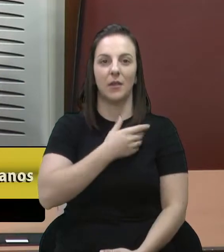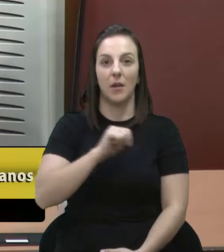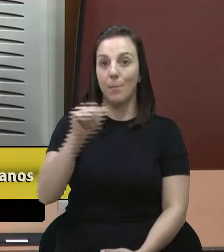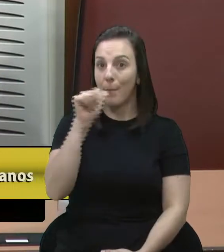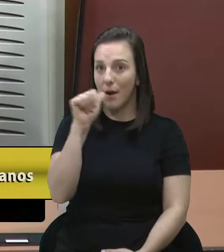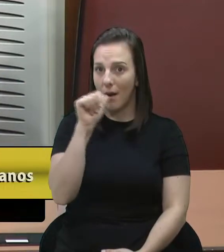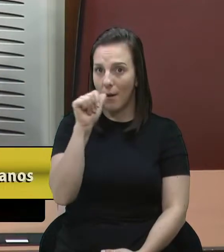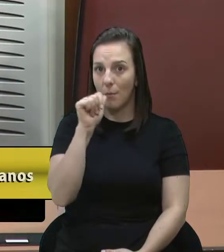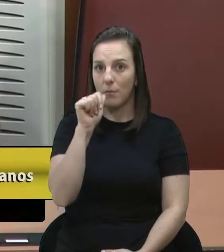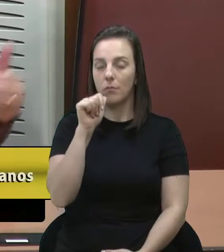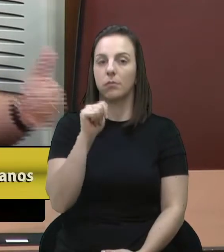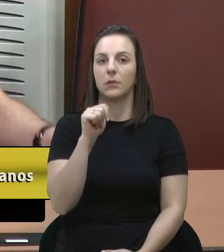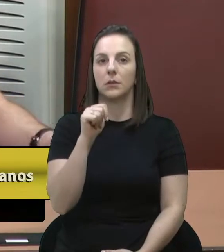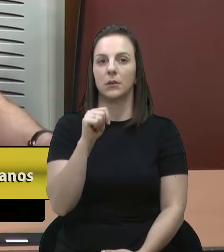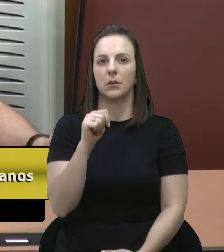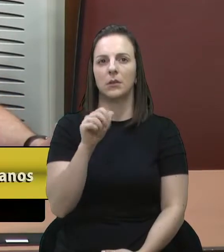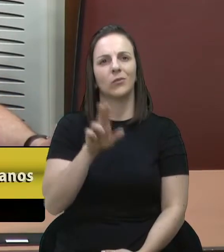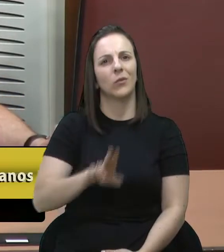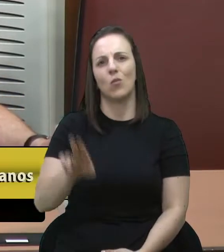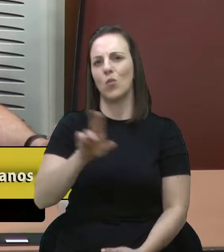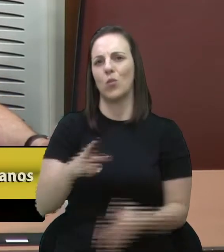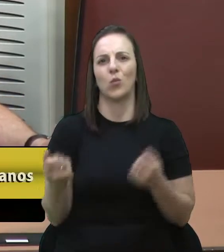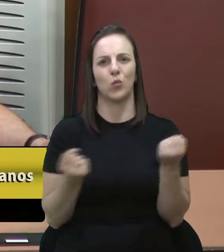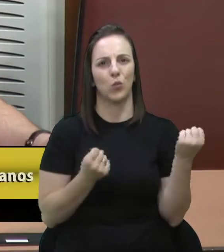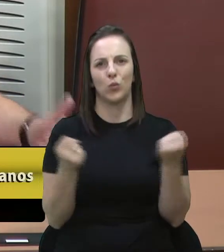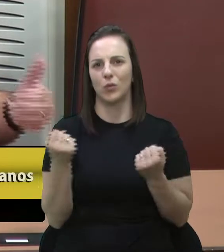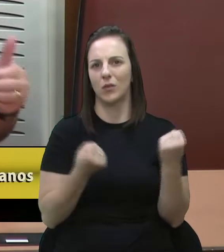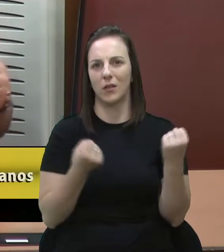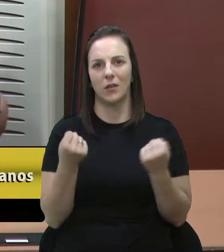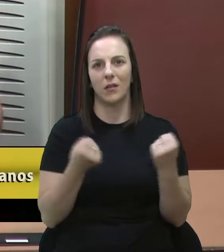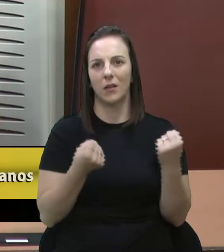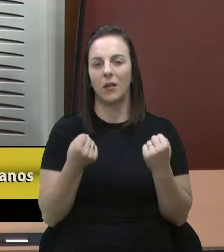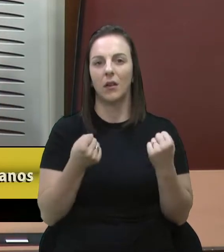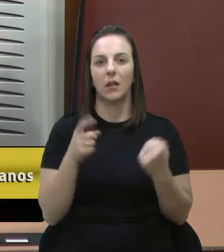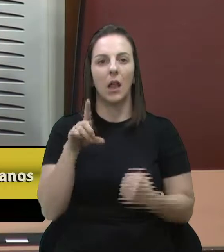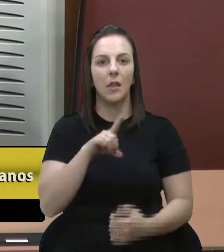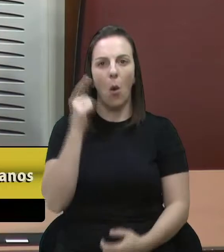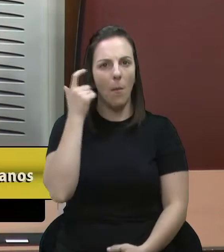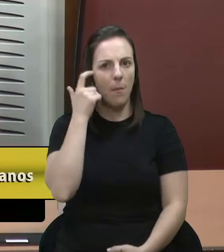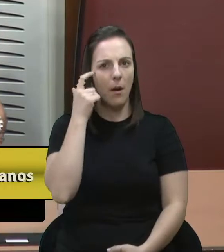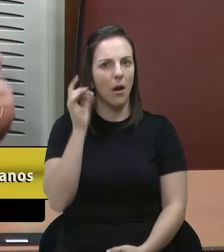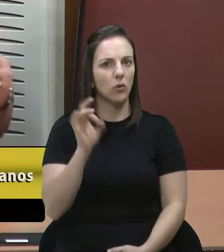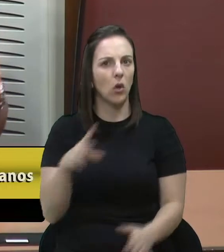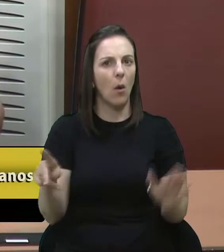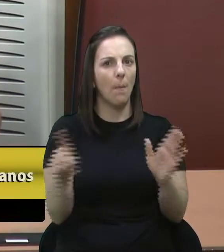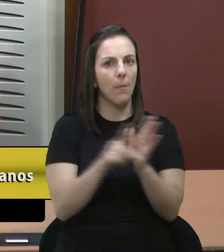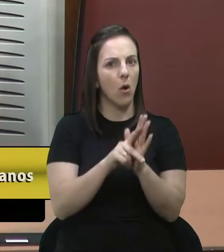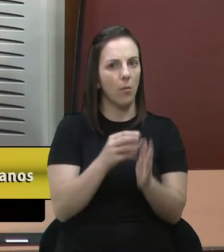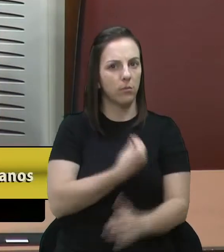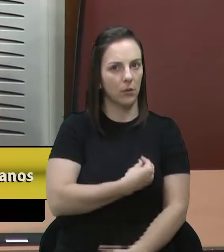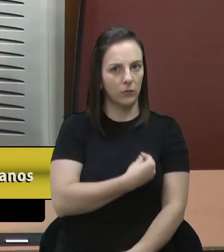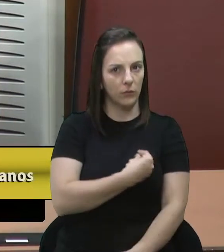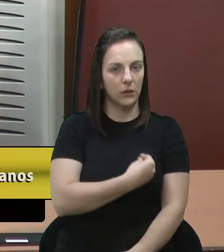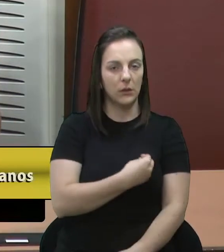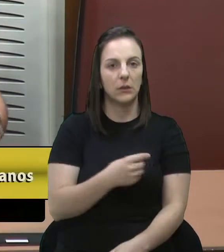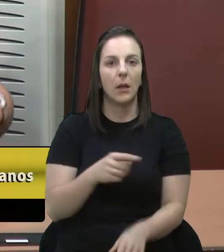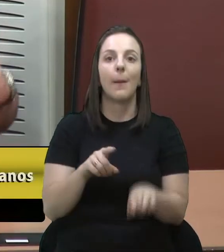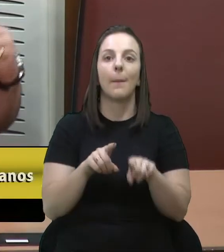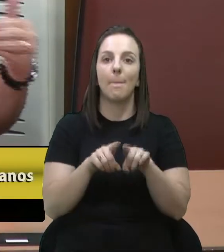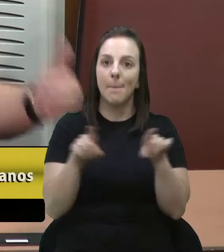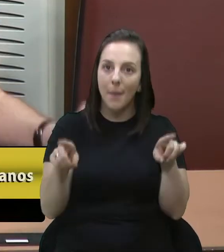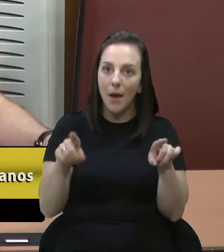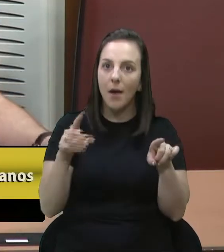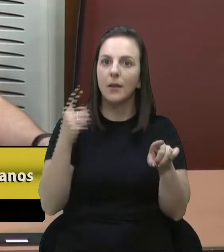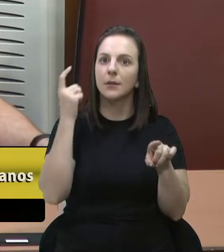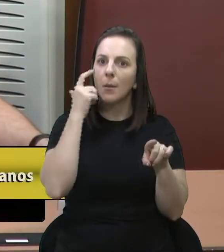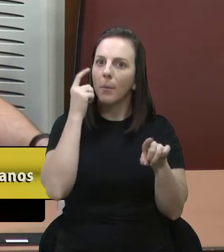alcoólica, não usar o volante, pensando não apenas na sua vida, na proteção da sua vida, mas também na